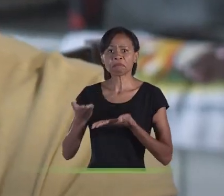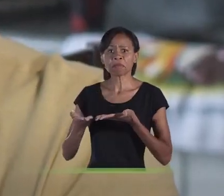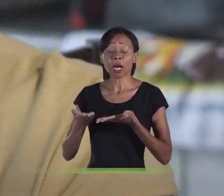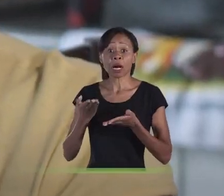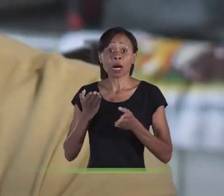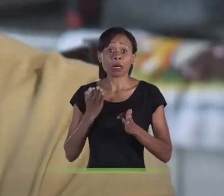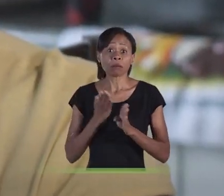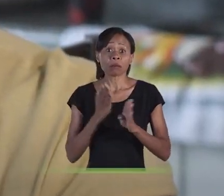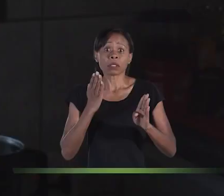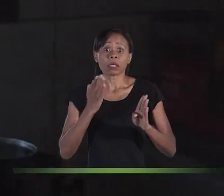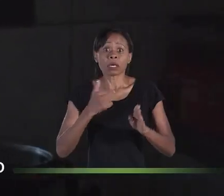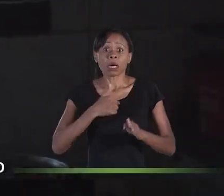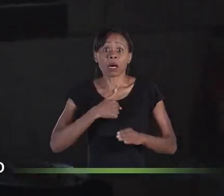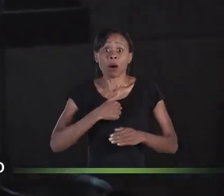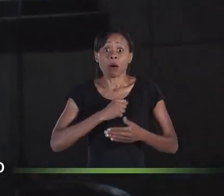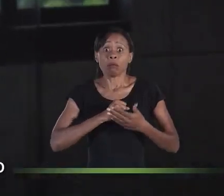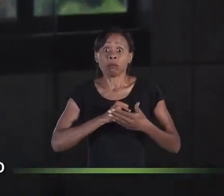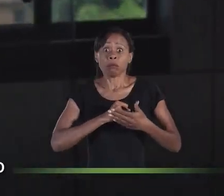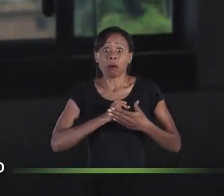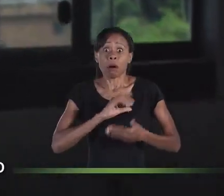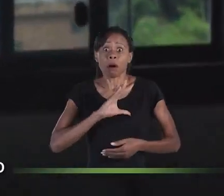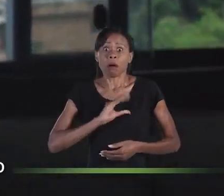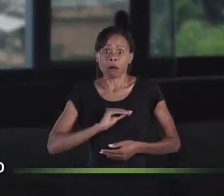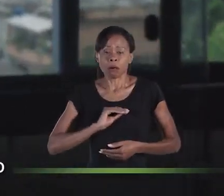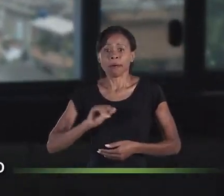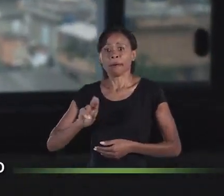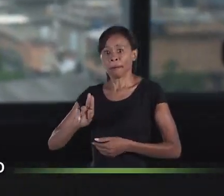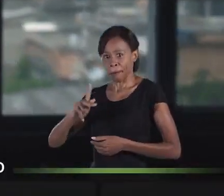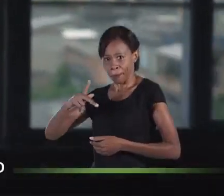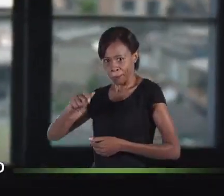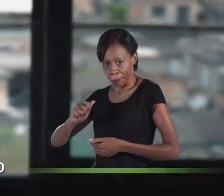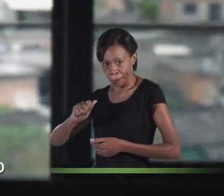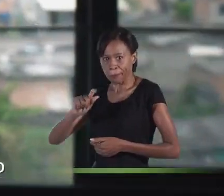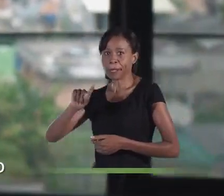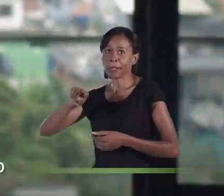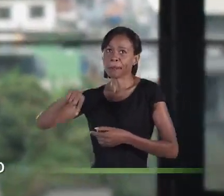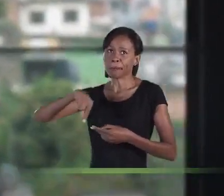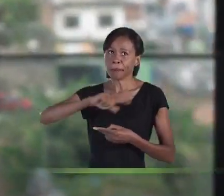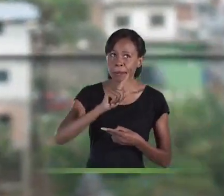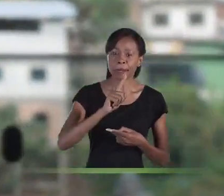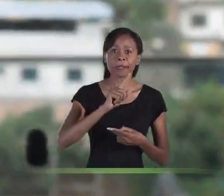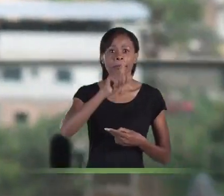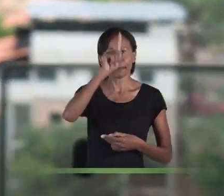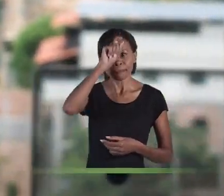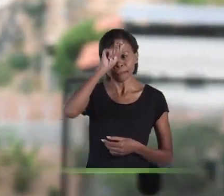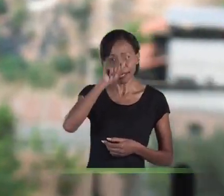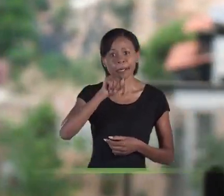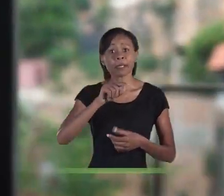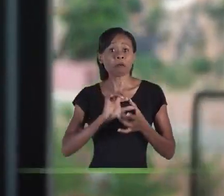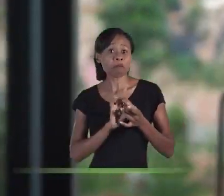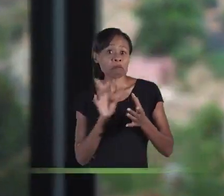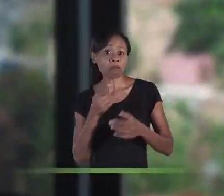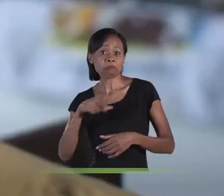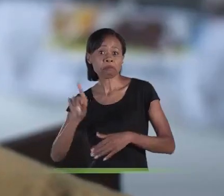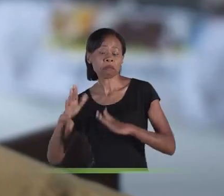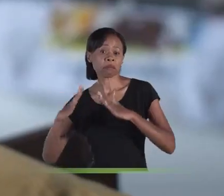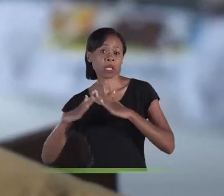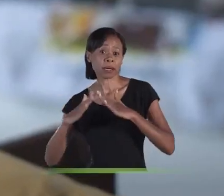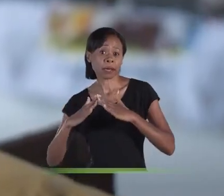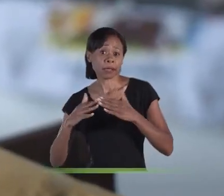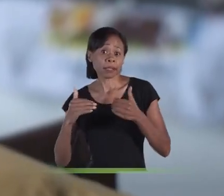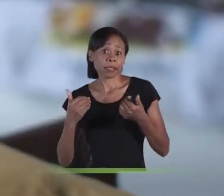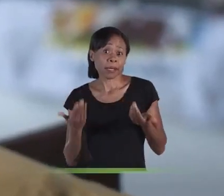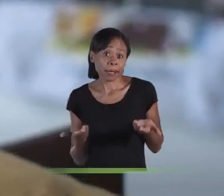estava infartando. Primeiro foi a UPA, depois mandaram para São Francisco e São Francisco me liberou para voltar para casa. E eu estou